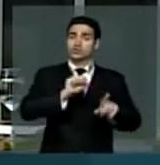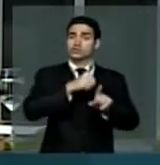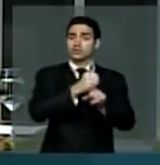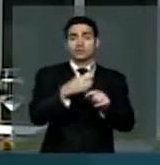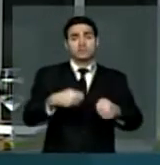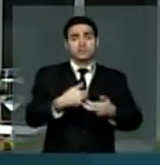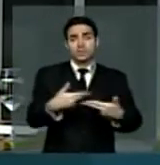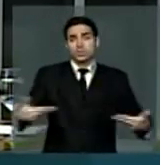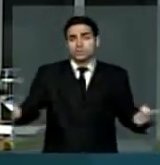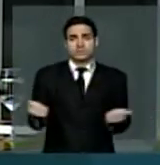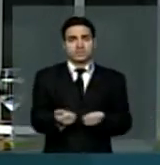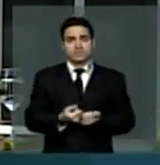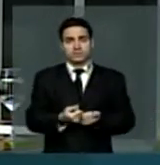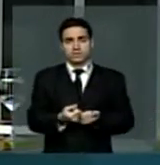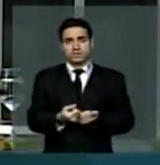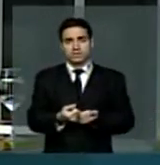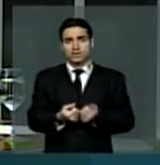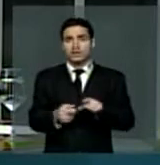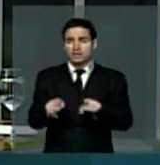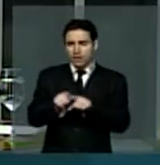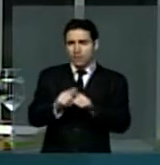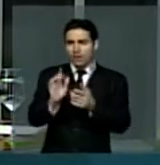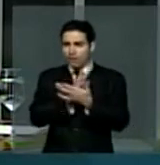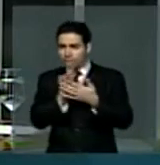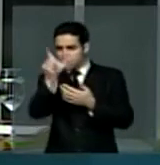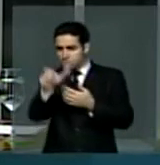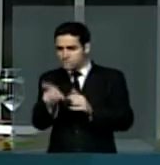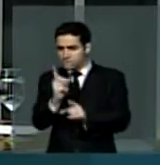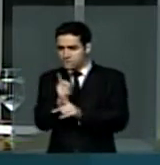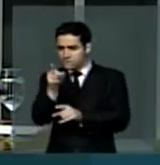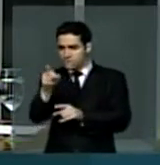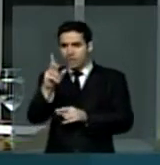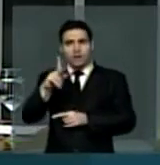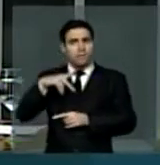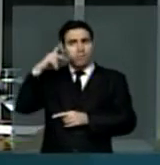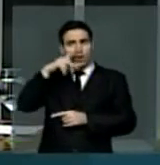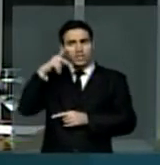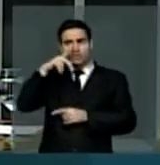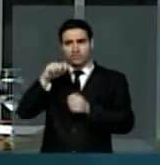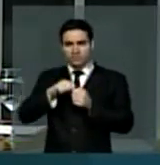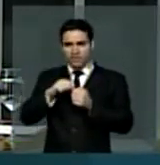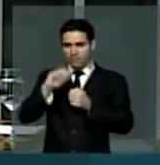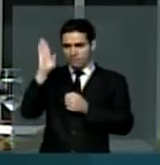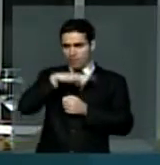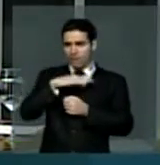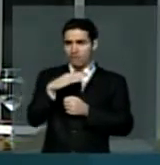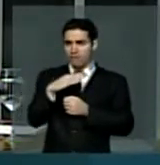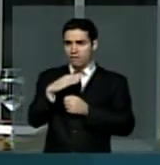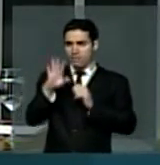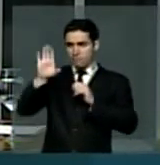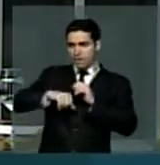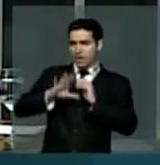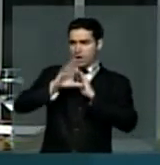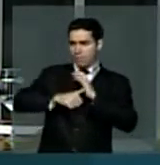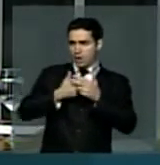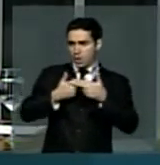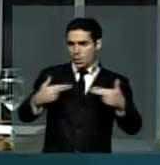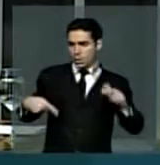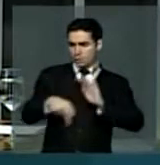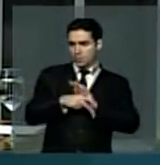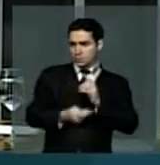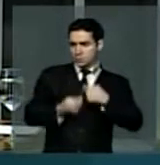terá tolerância com os políticos que fazem do patrimônio público o seu próprio bem que